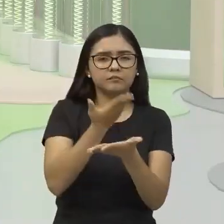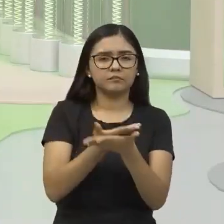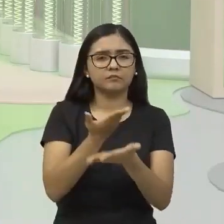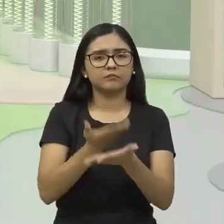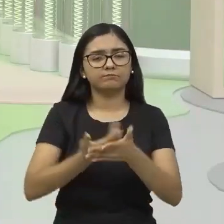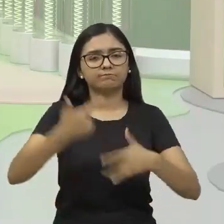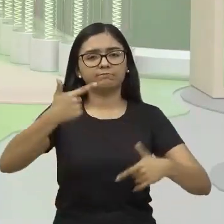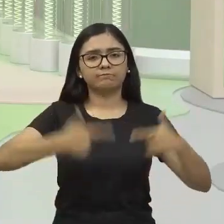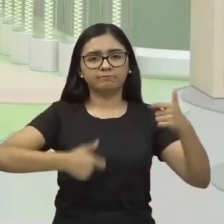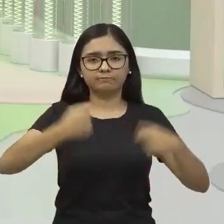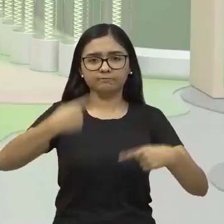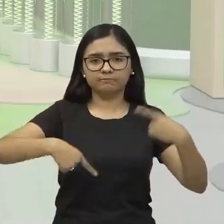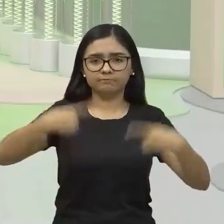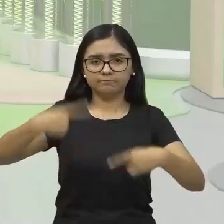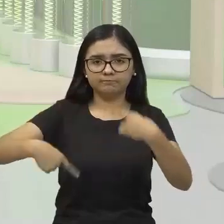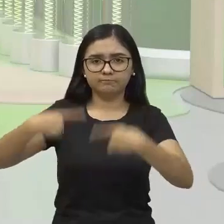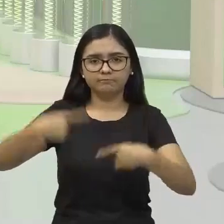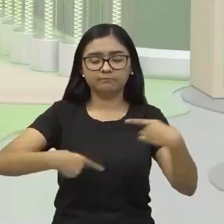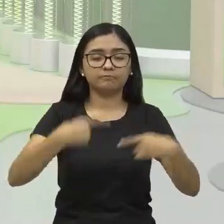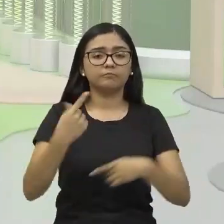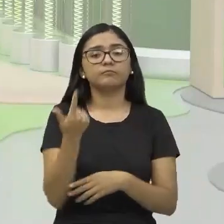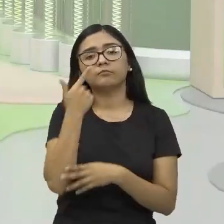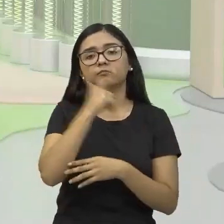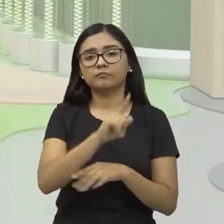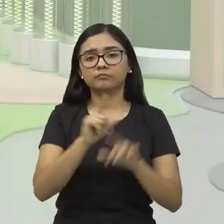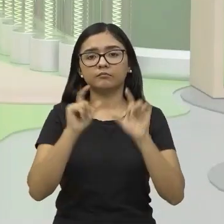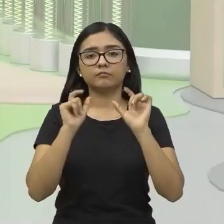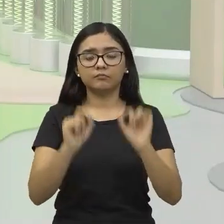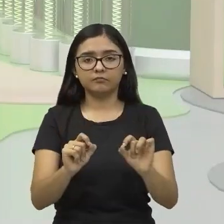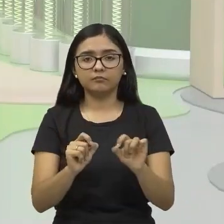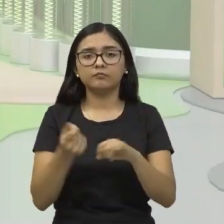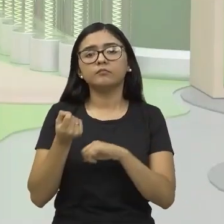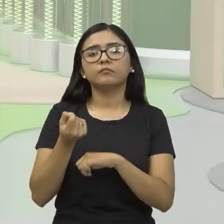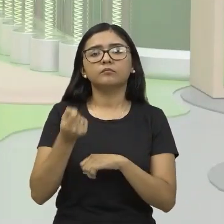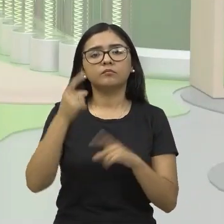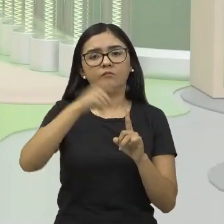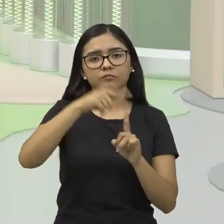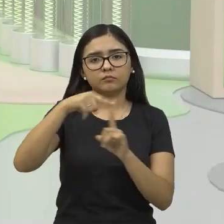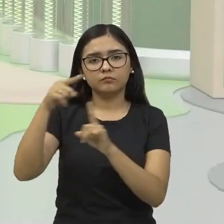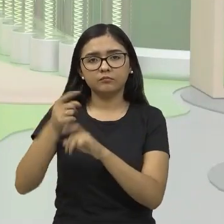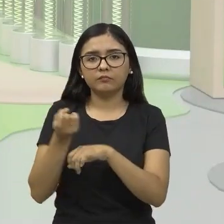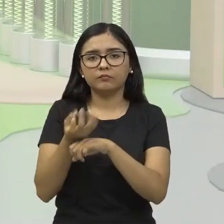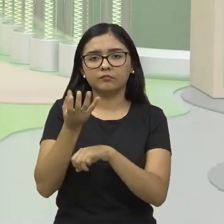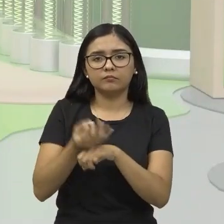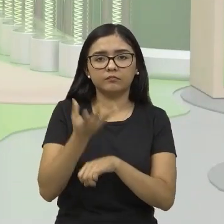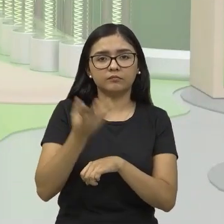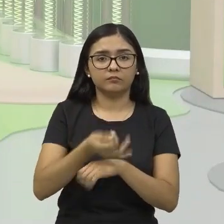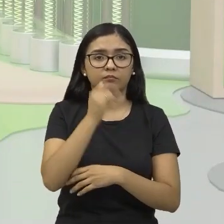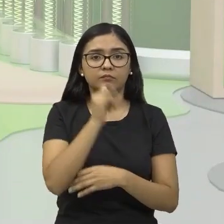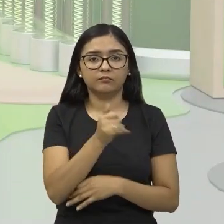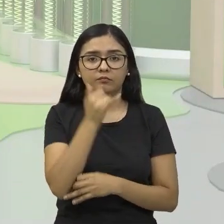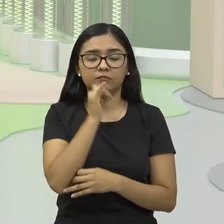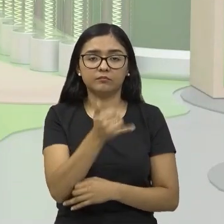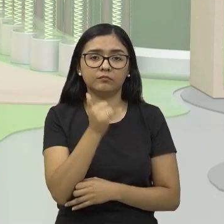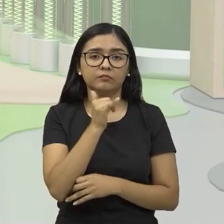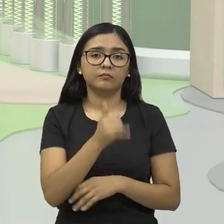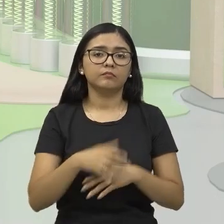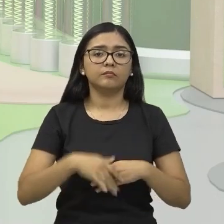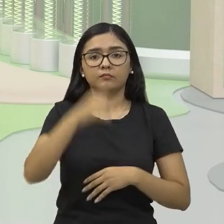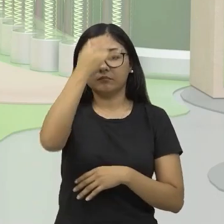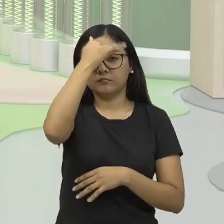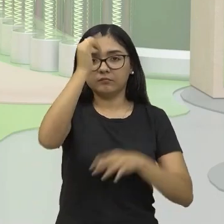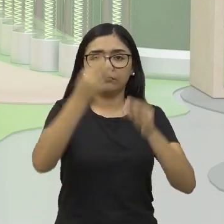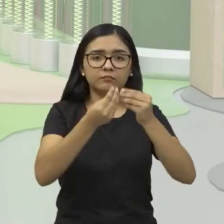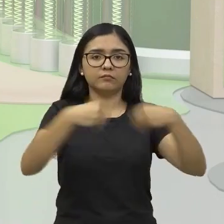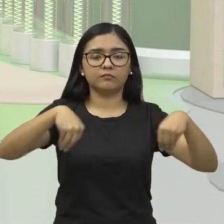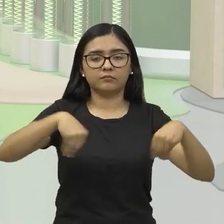debates, para chegar ali a uma fonte de energia ou algumas fontes de energia que não venham causar impactos para o